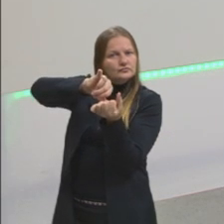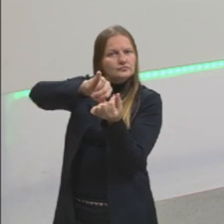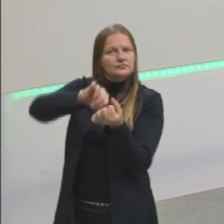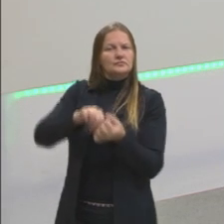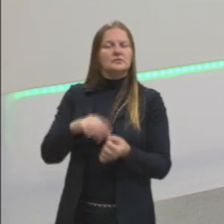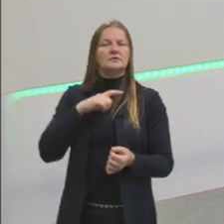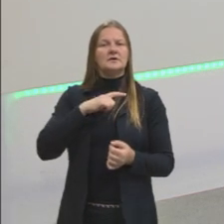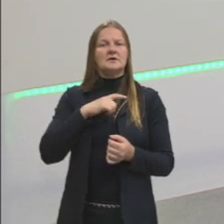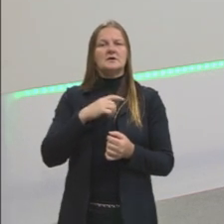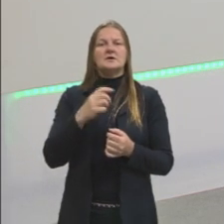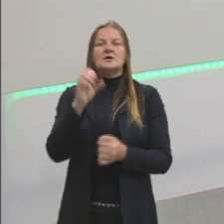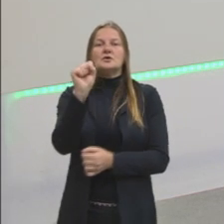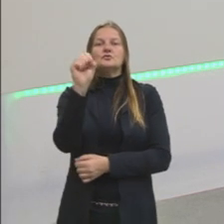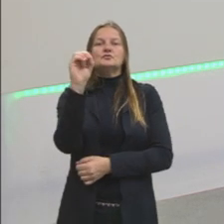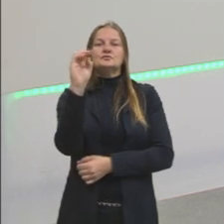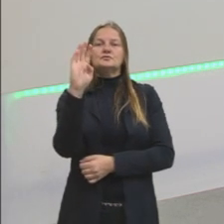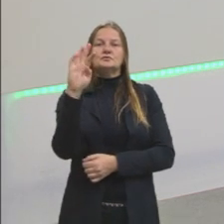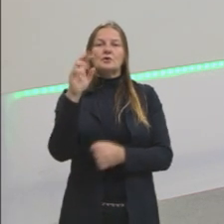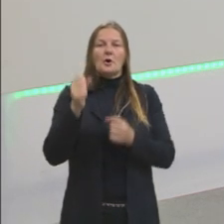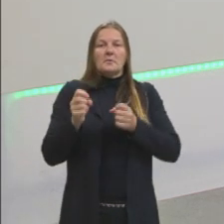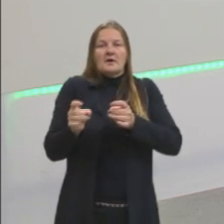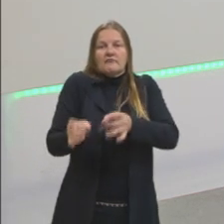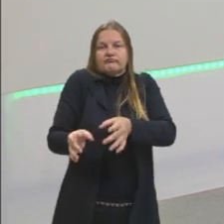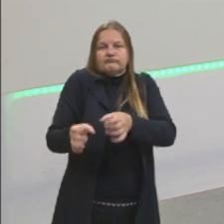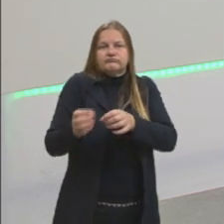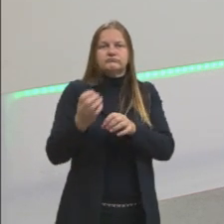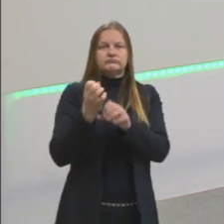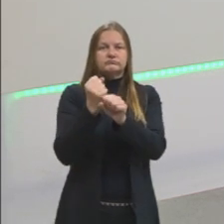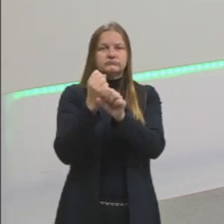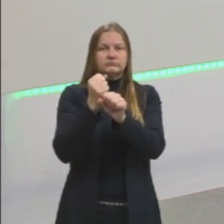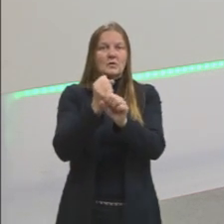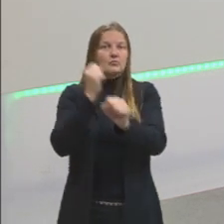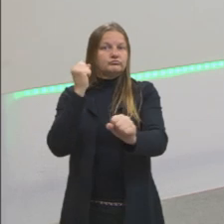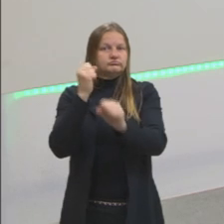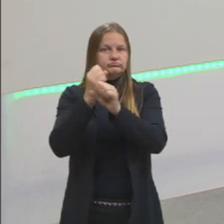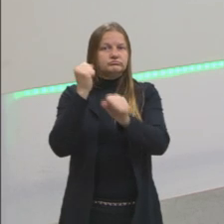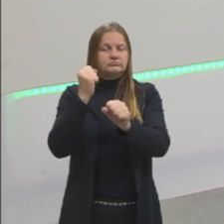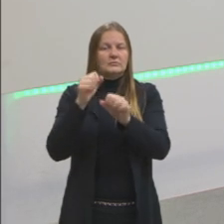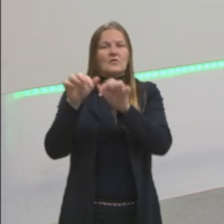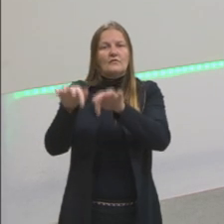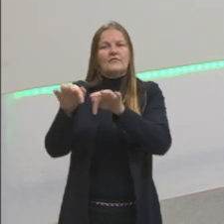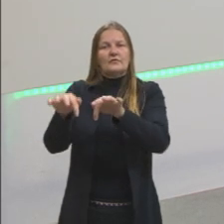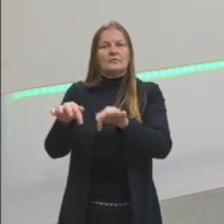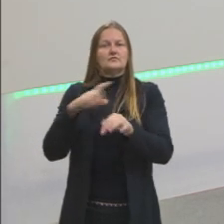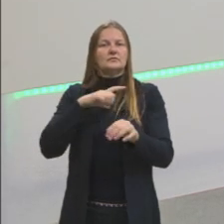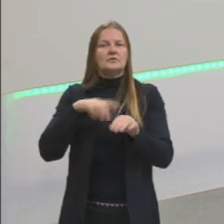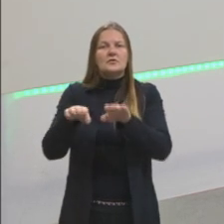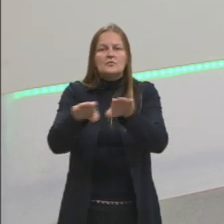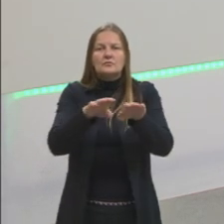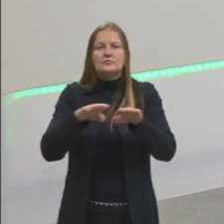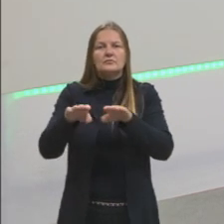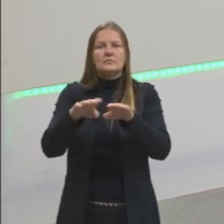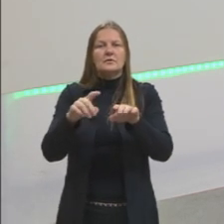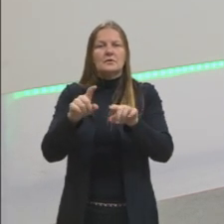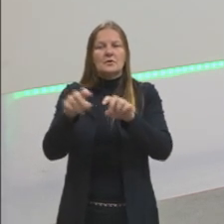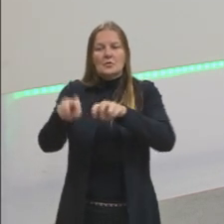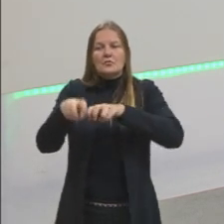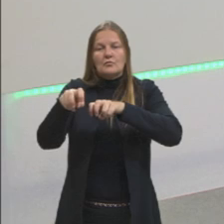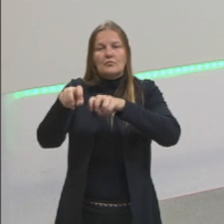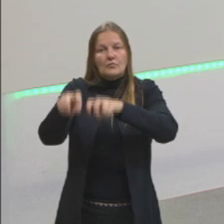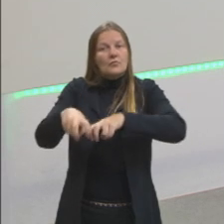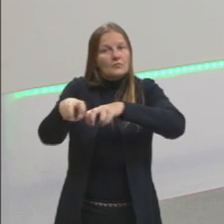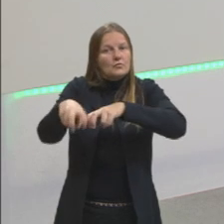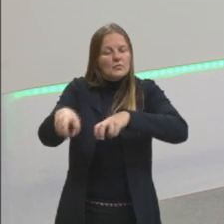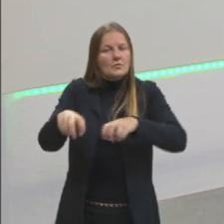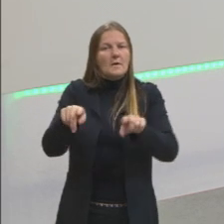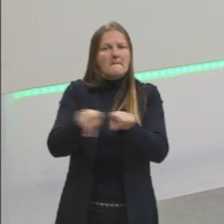excessos. E o capitalismo sobrevive justamente do excesso. No sistema feudal, era praticamente uma agricultura de subsistência.